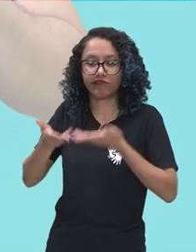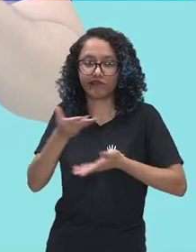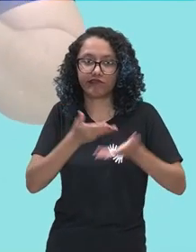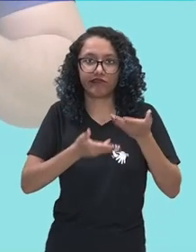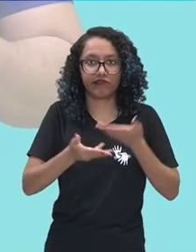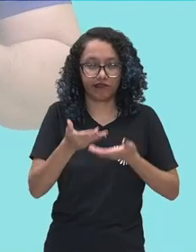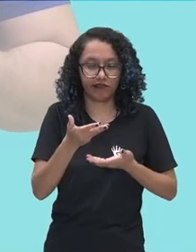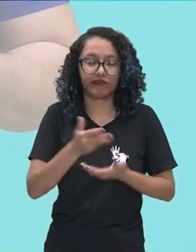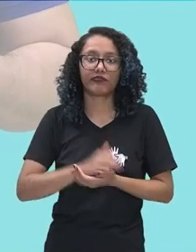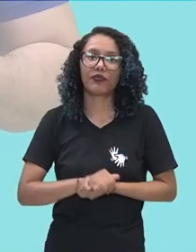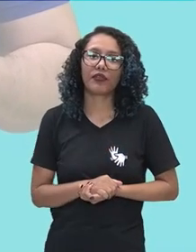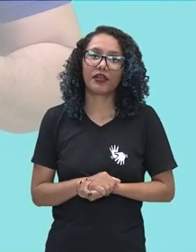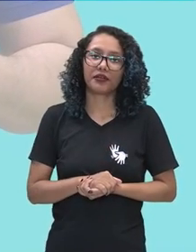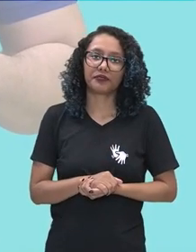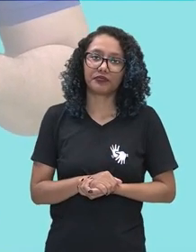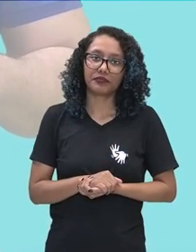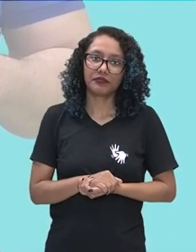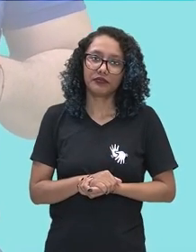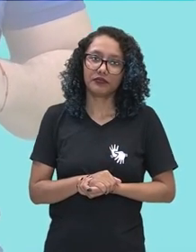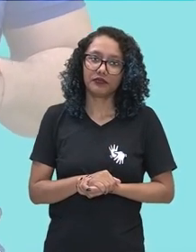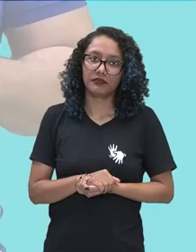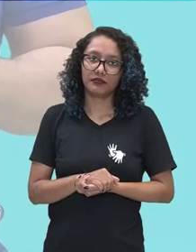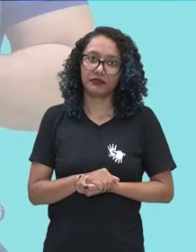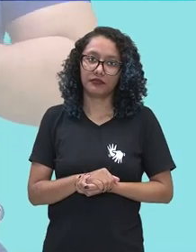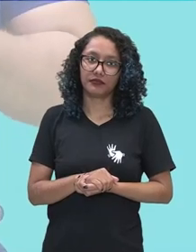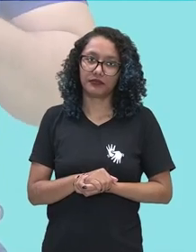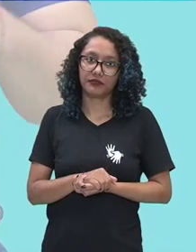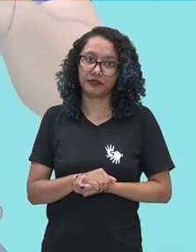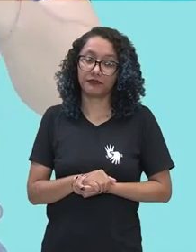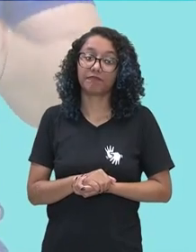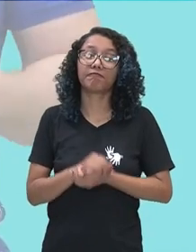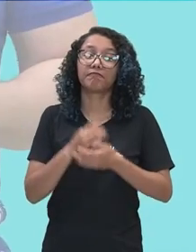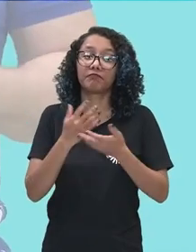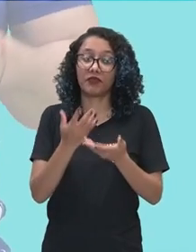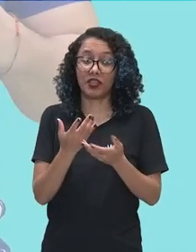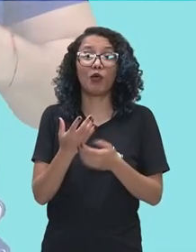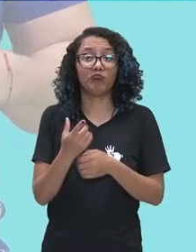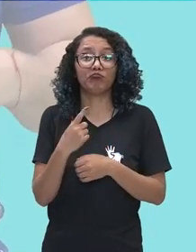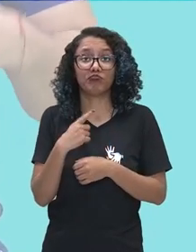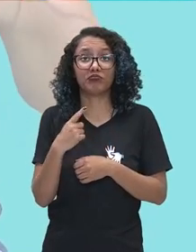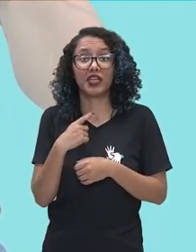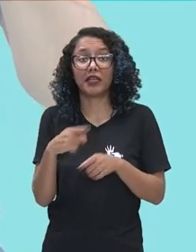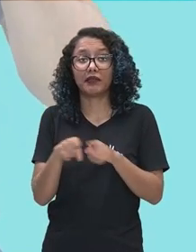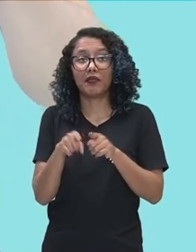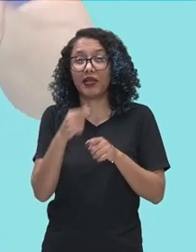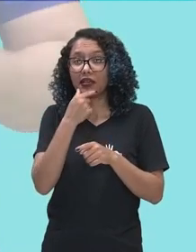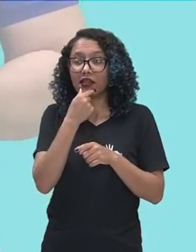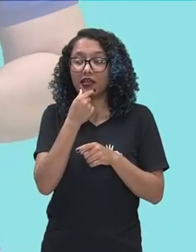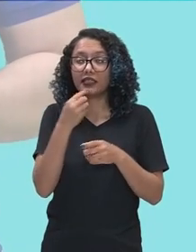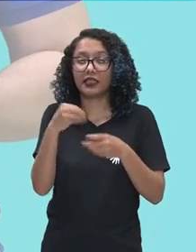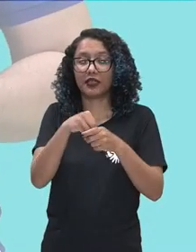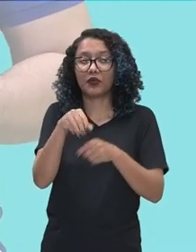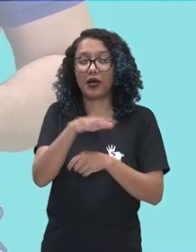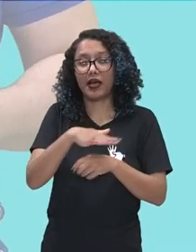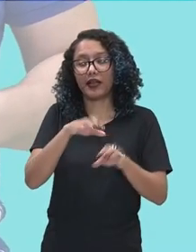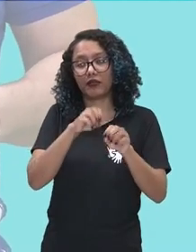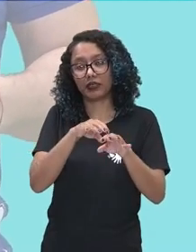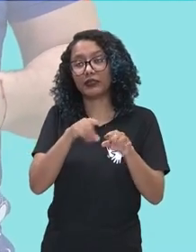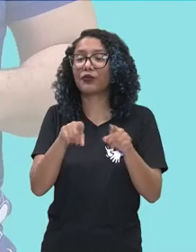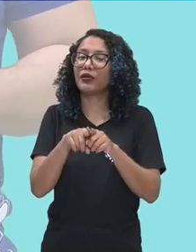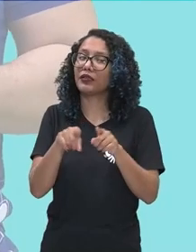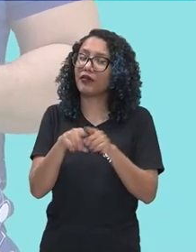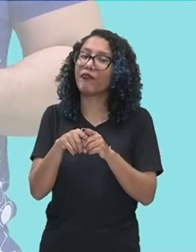Então, a língua inglesa, ela está presente na parte da educação e no desenvolvimento profissional também.